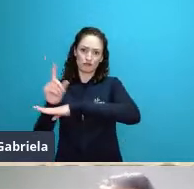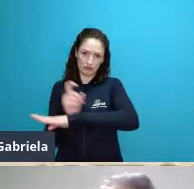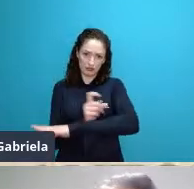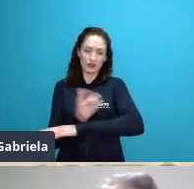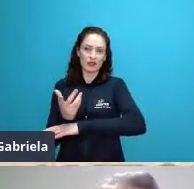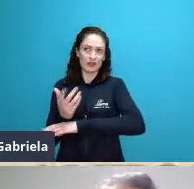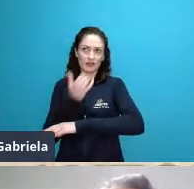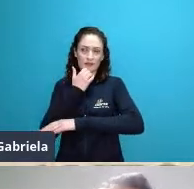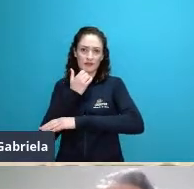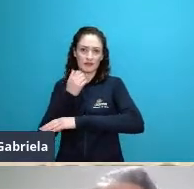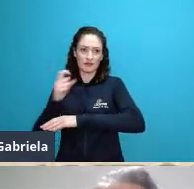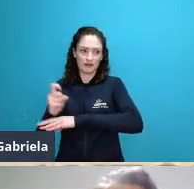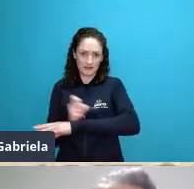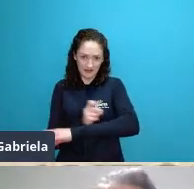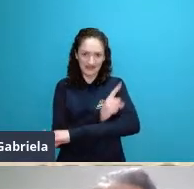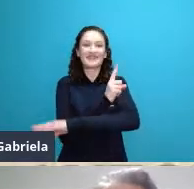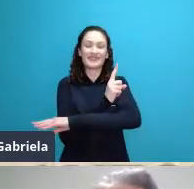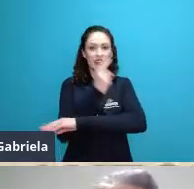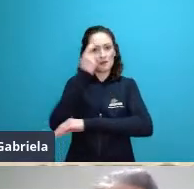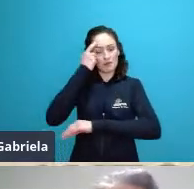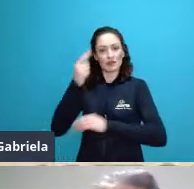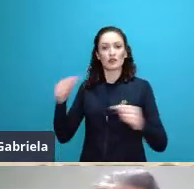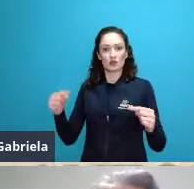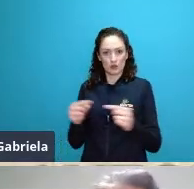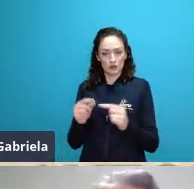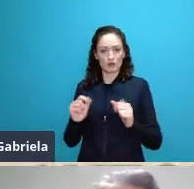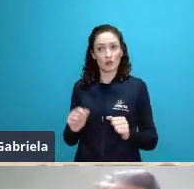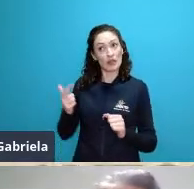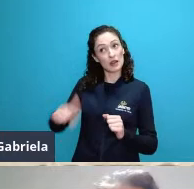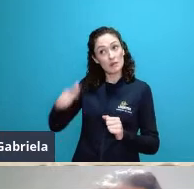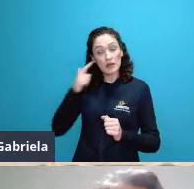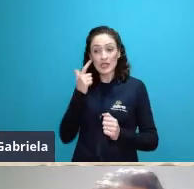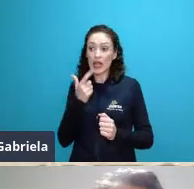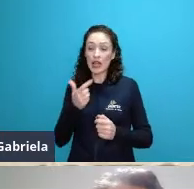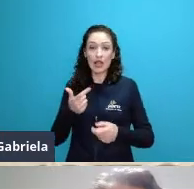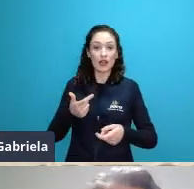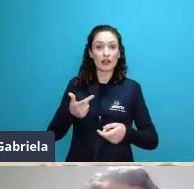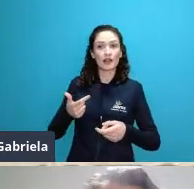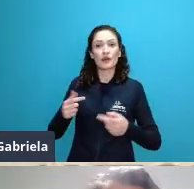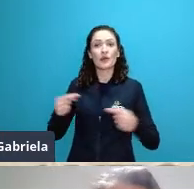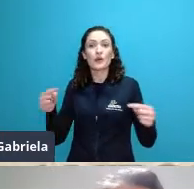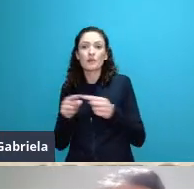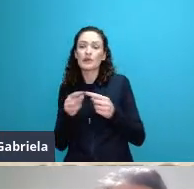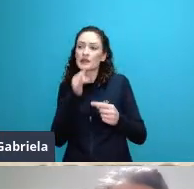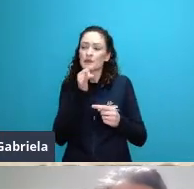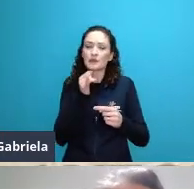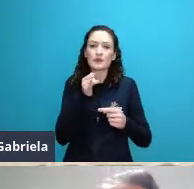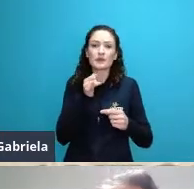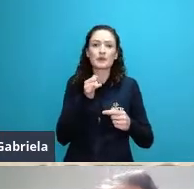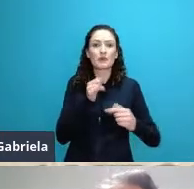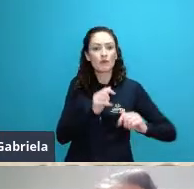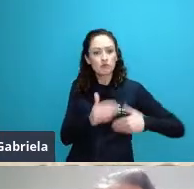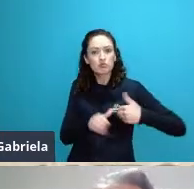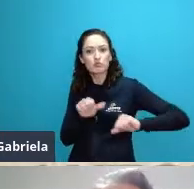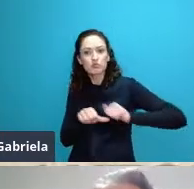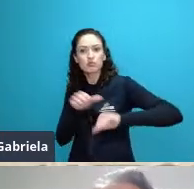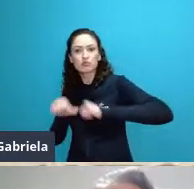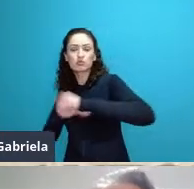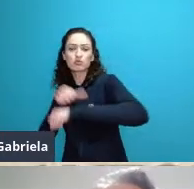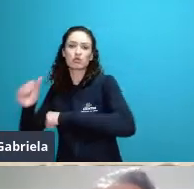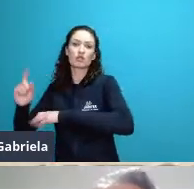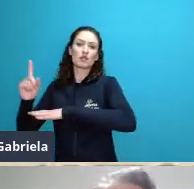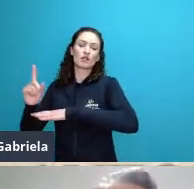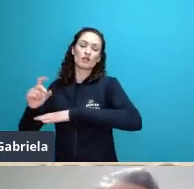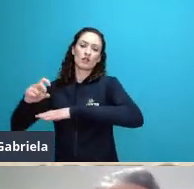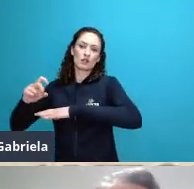quando ele trouxe na origem das espécies a teoria da seleção natural e também ali no final dos anos 40